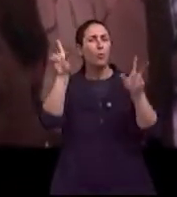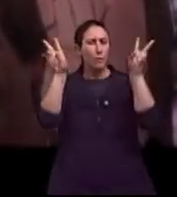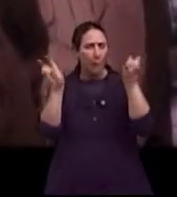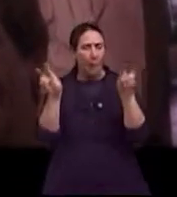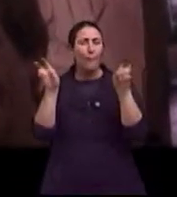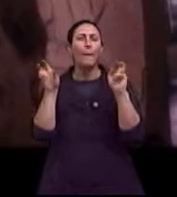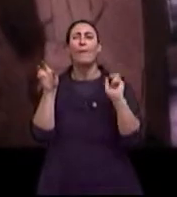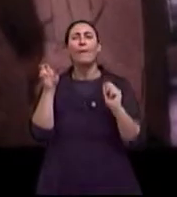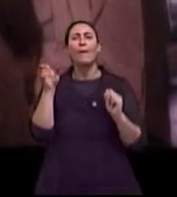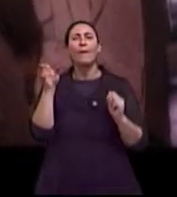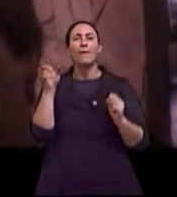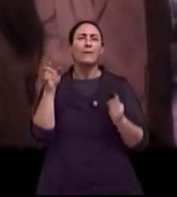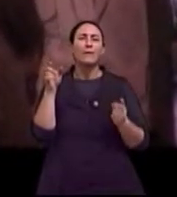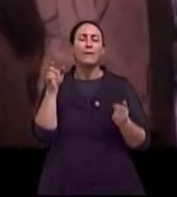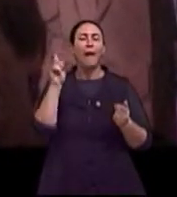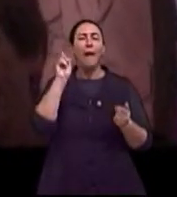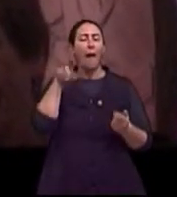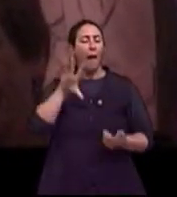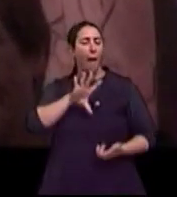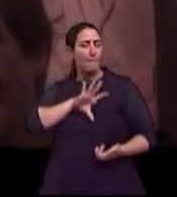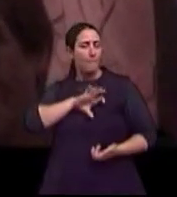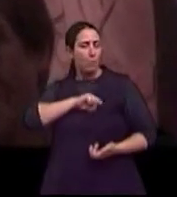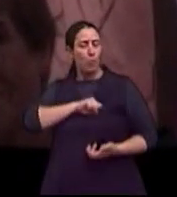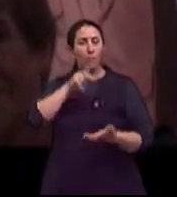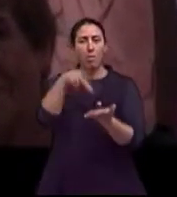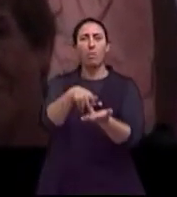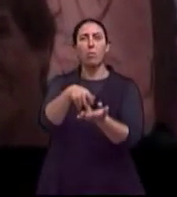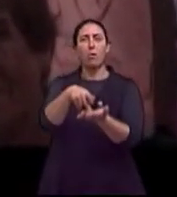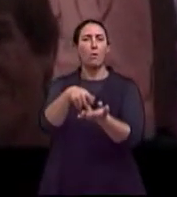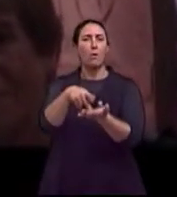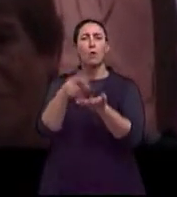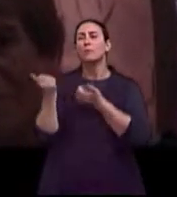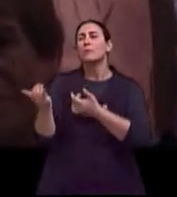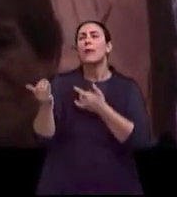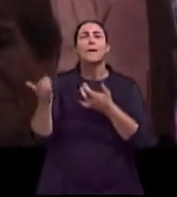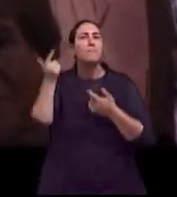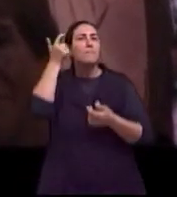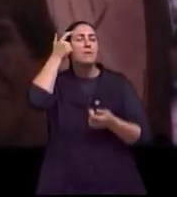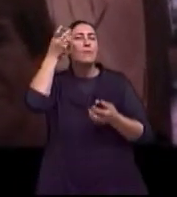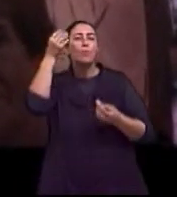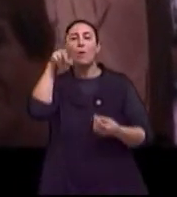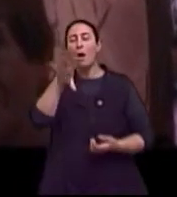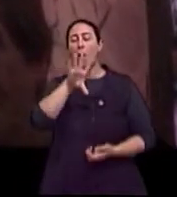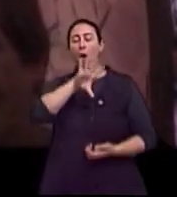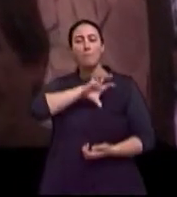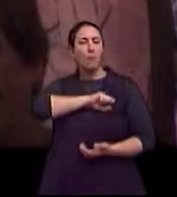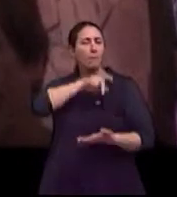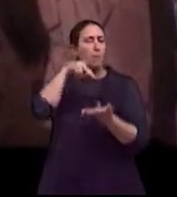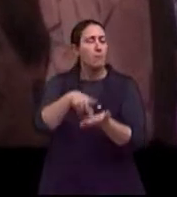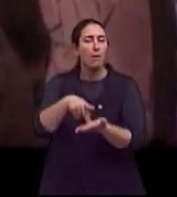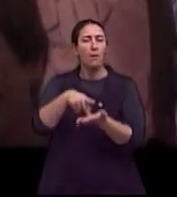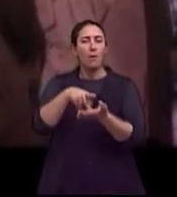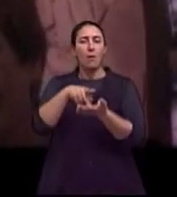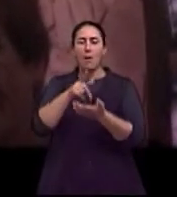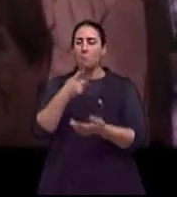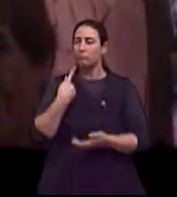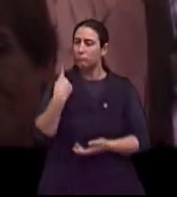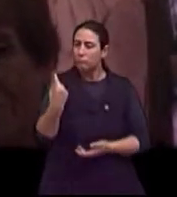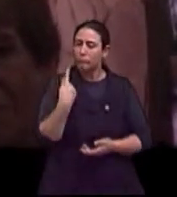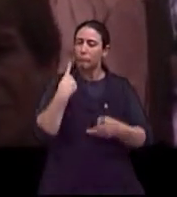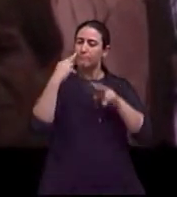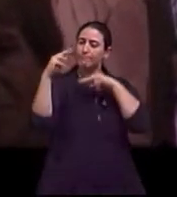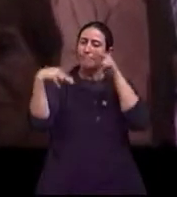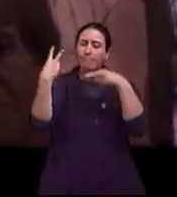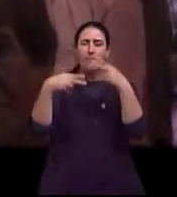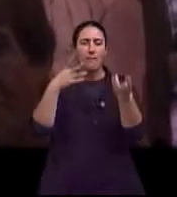o amor verdadeiro que acontece com duas pessoas na idade que nós